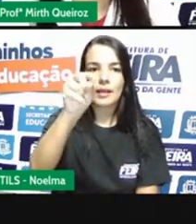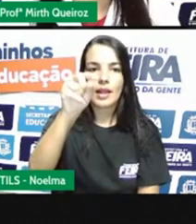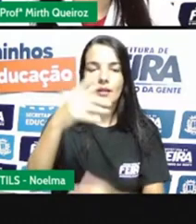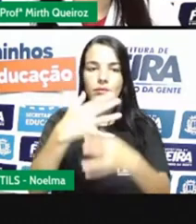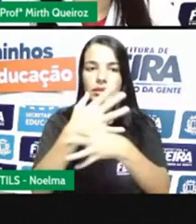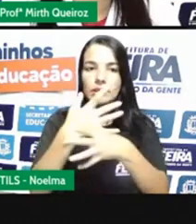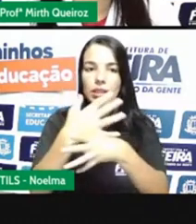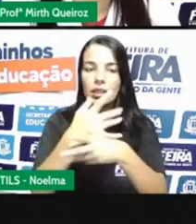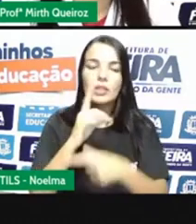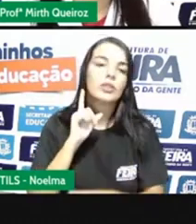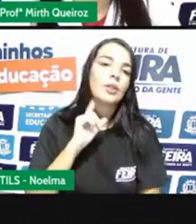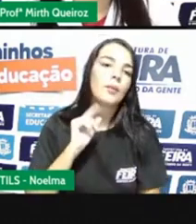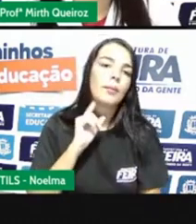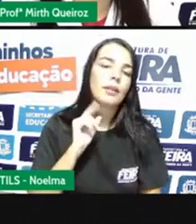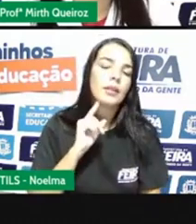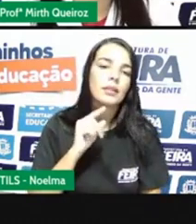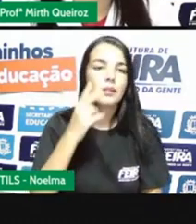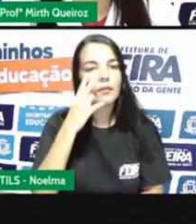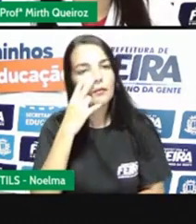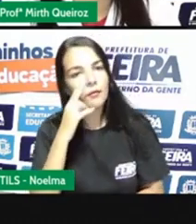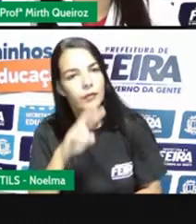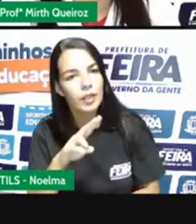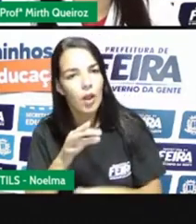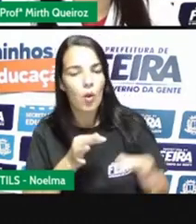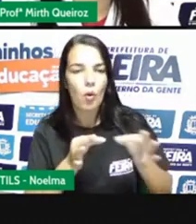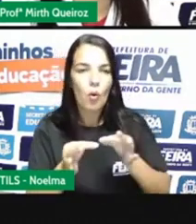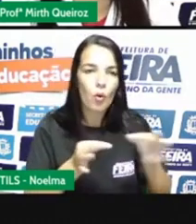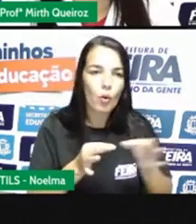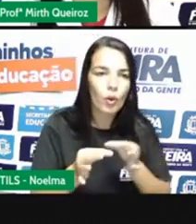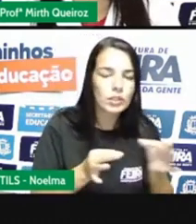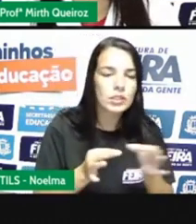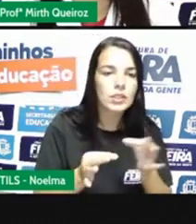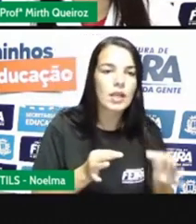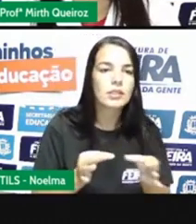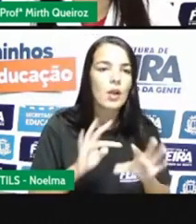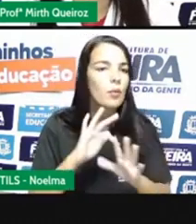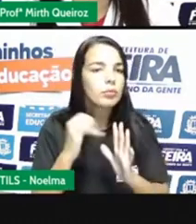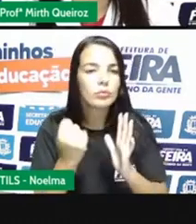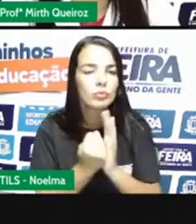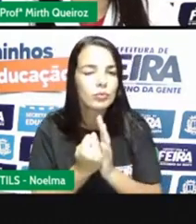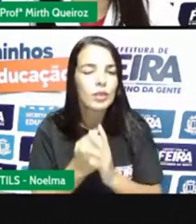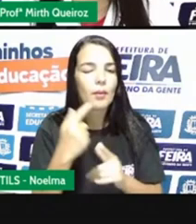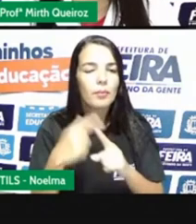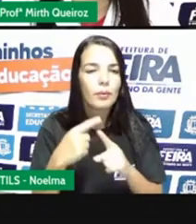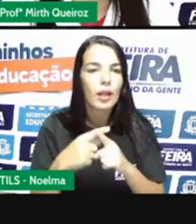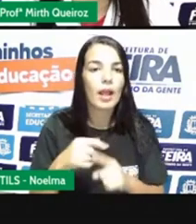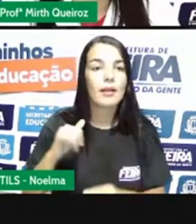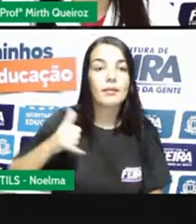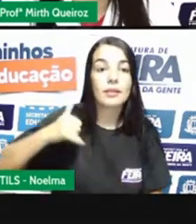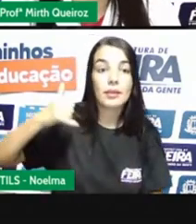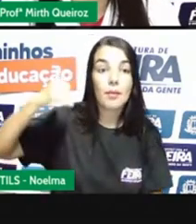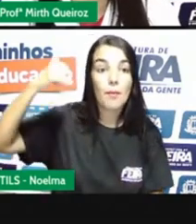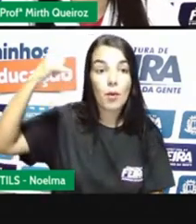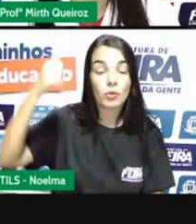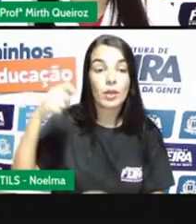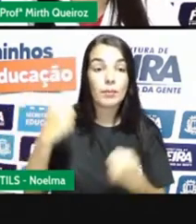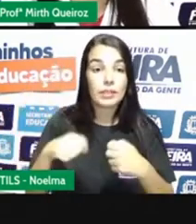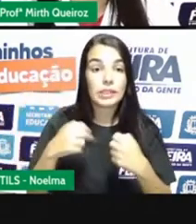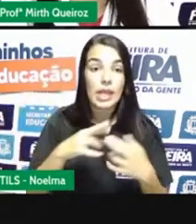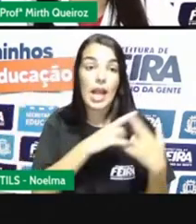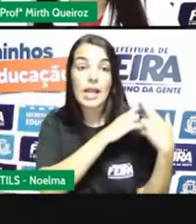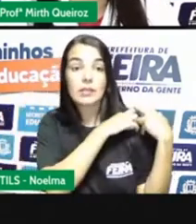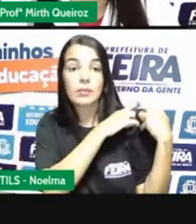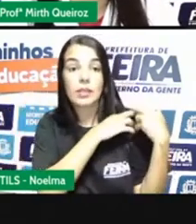fiscalizava o controle e distribuição de terras para exploração e cobrança de impostos. Então, a intendência era responsável por dividir